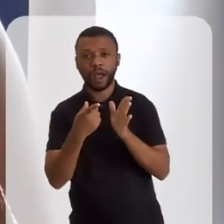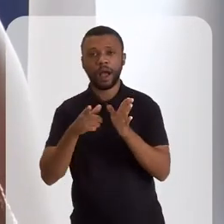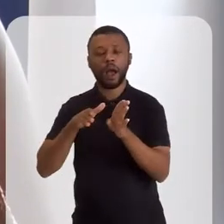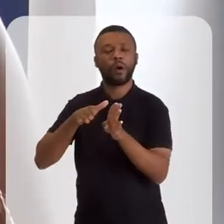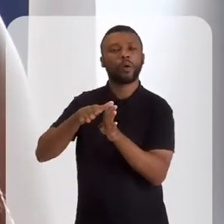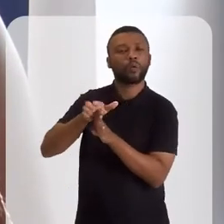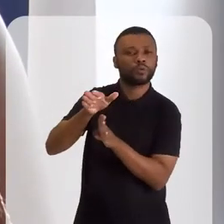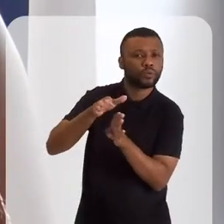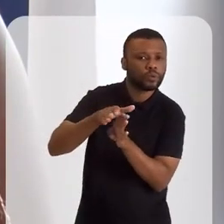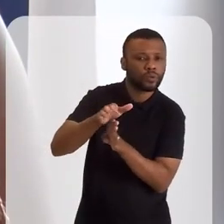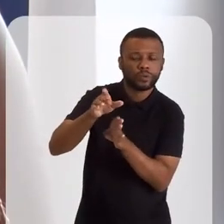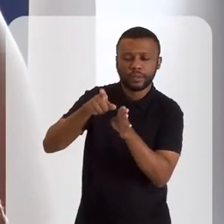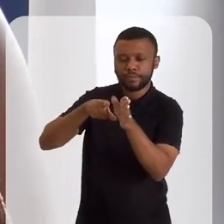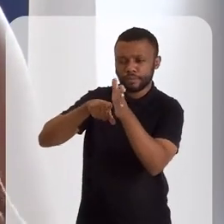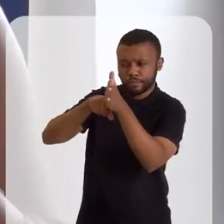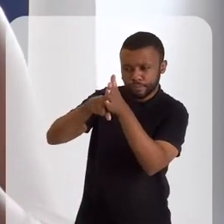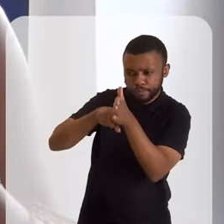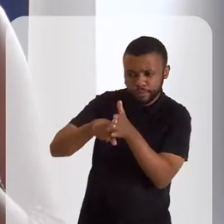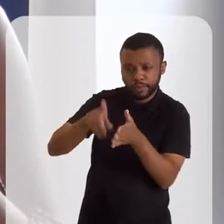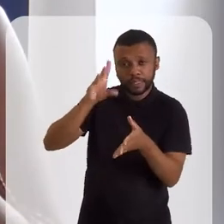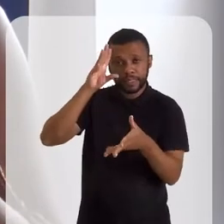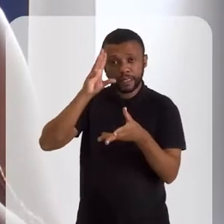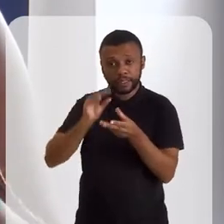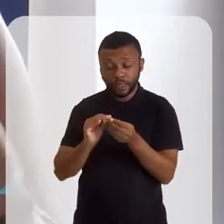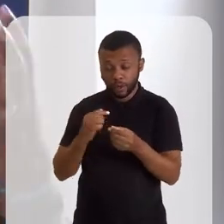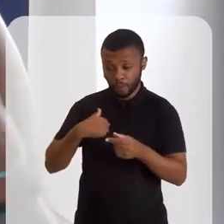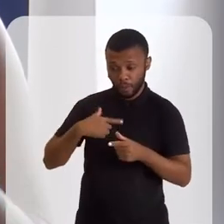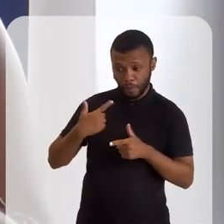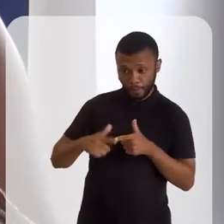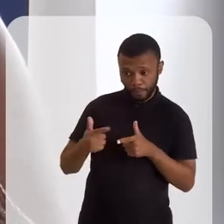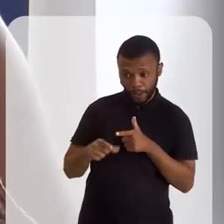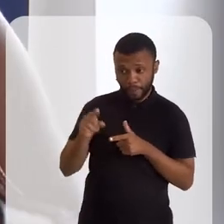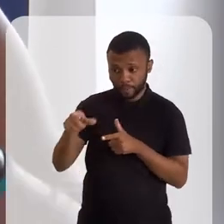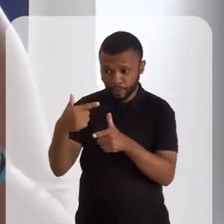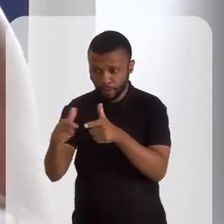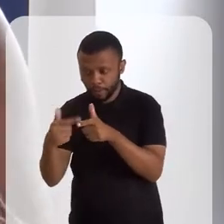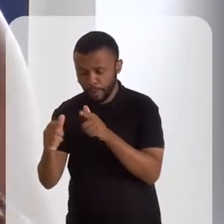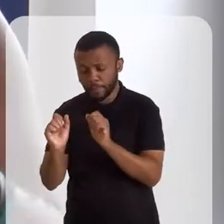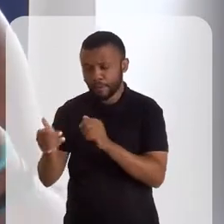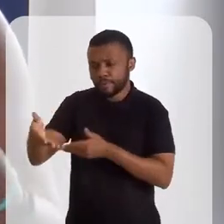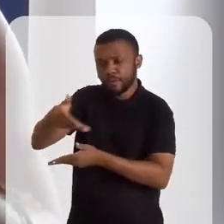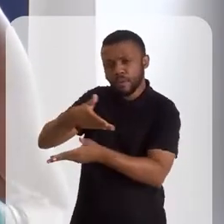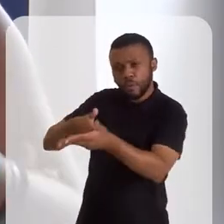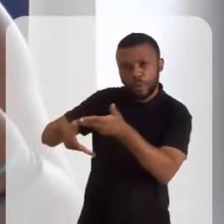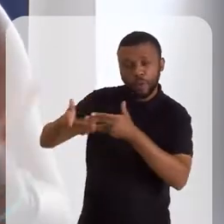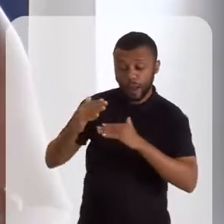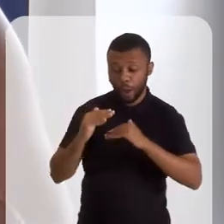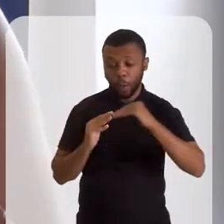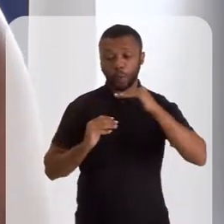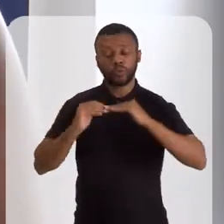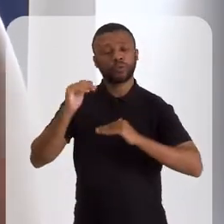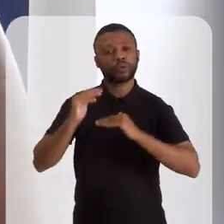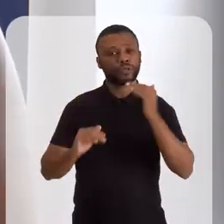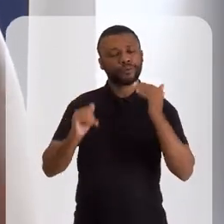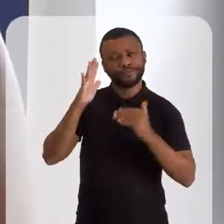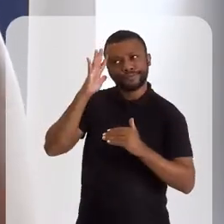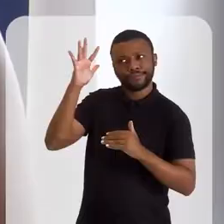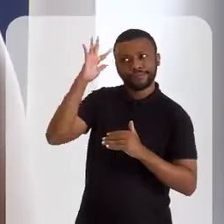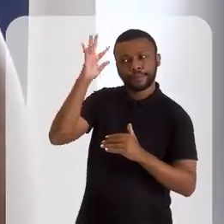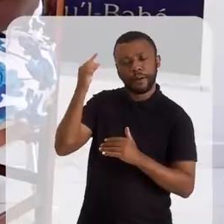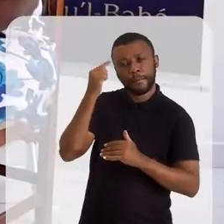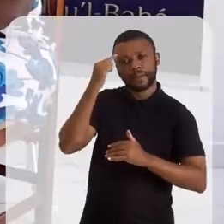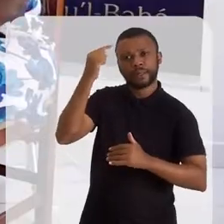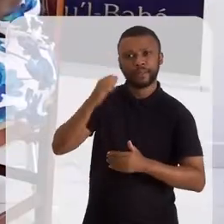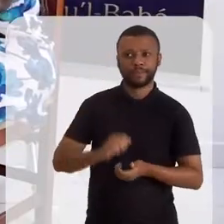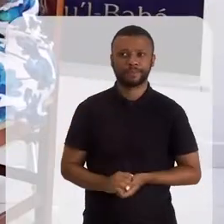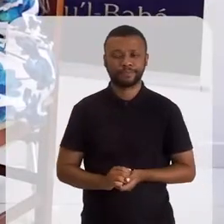consulta, né? Entender que o que eu tenho e o que você tem pode somar e aí construir uma verdade e um outro entendimento.